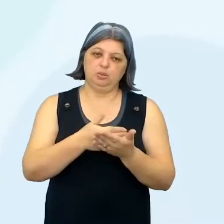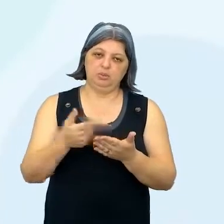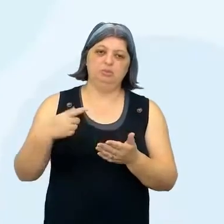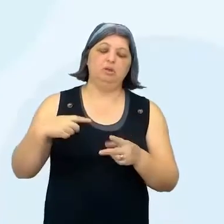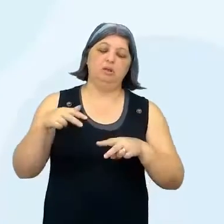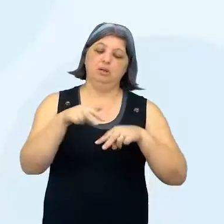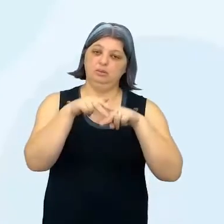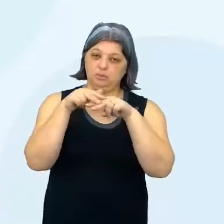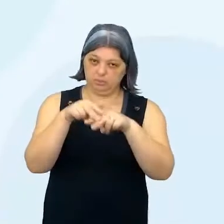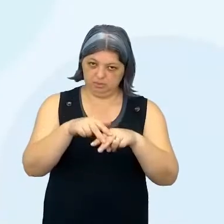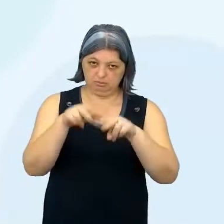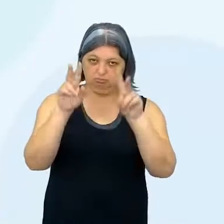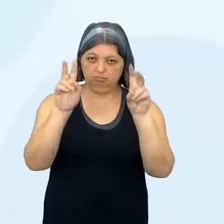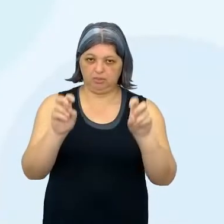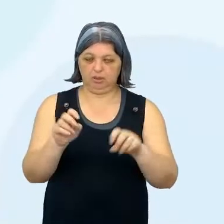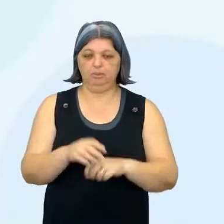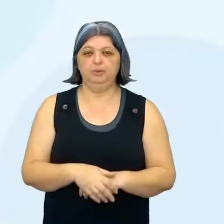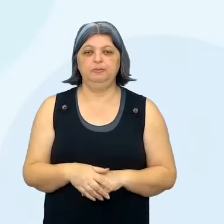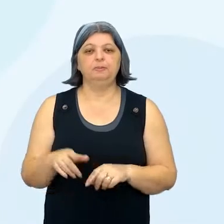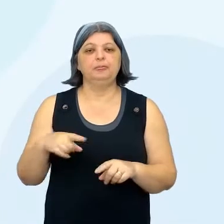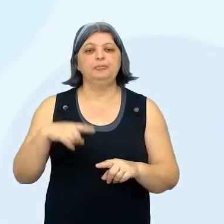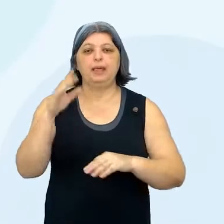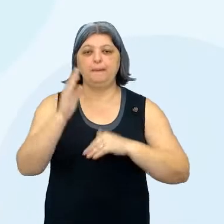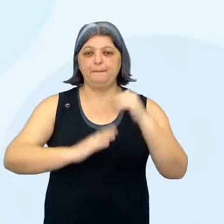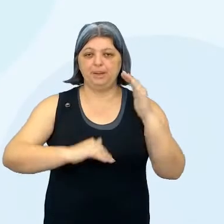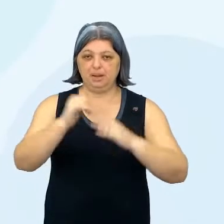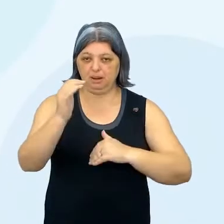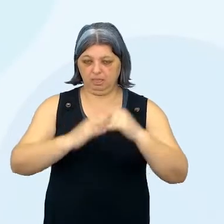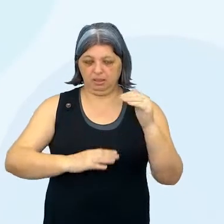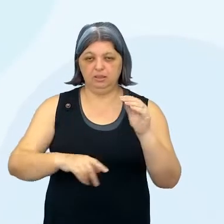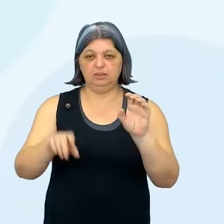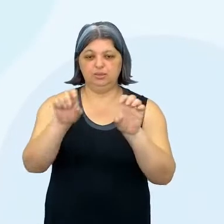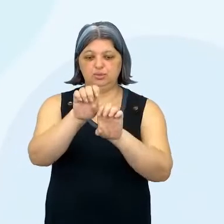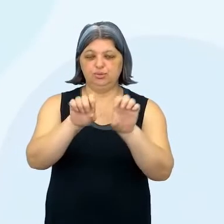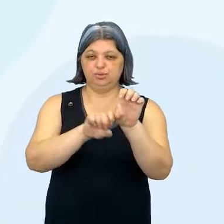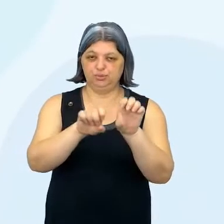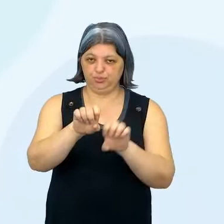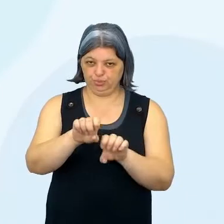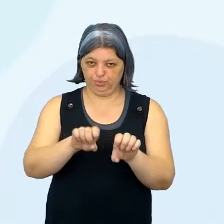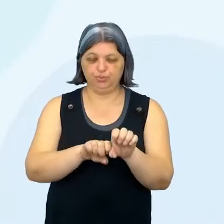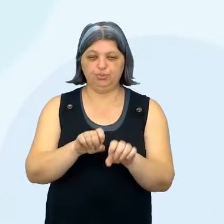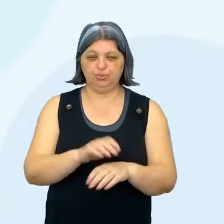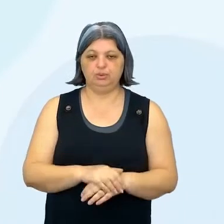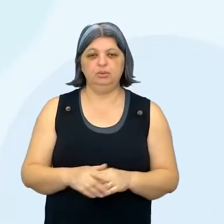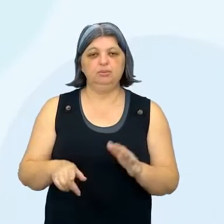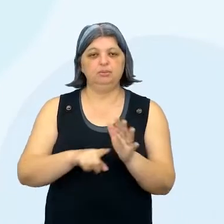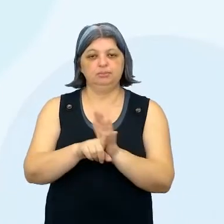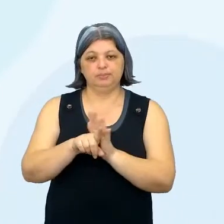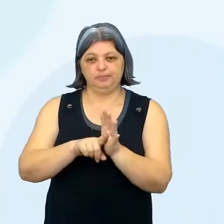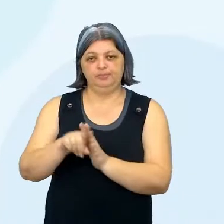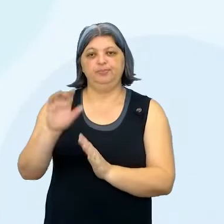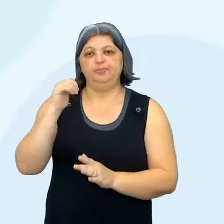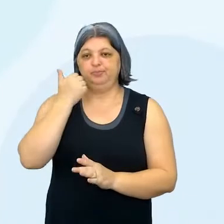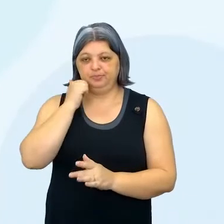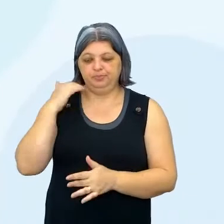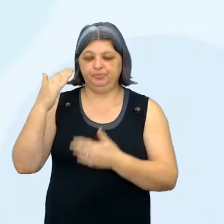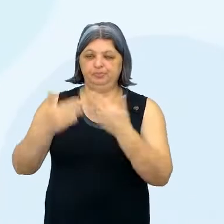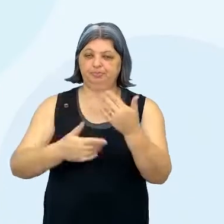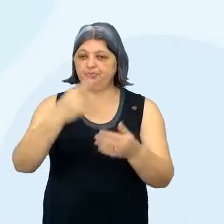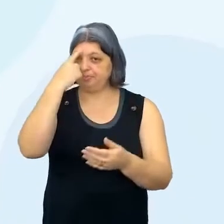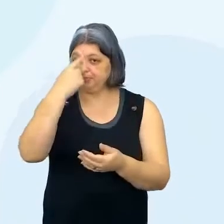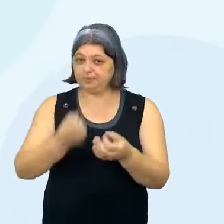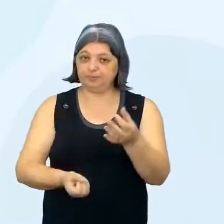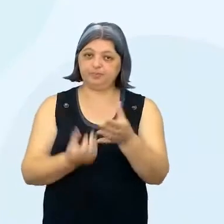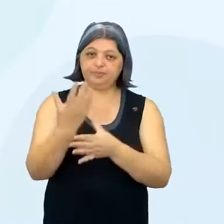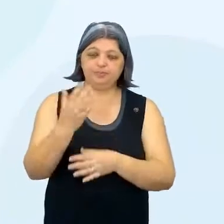componente, sempre tem as nossas habilidades dos eixos estruturantes, que é a investigação científica e os processos criativos,